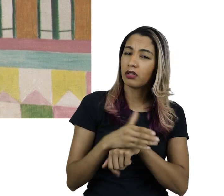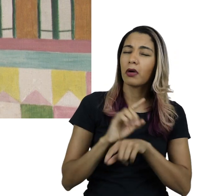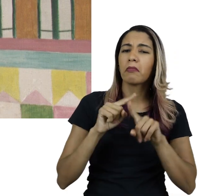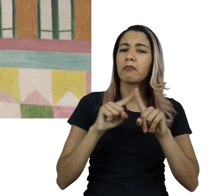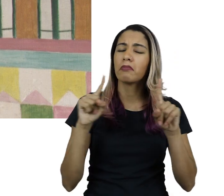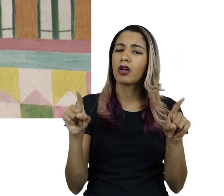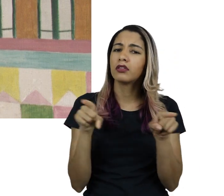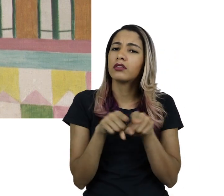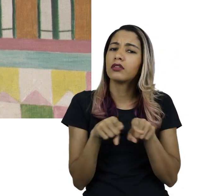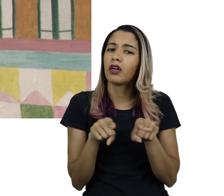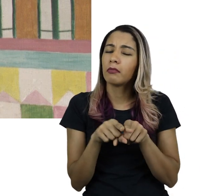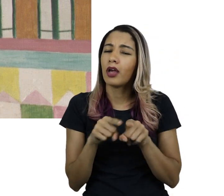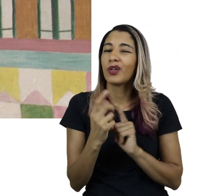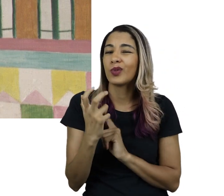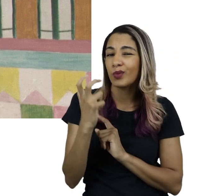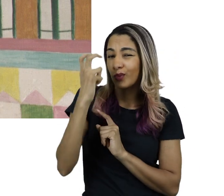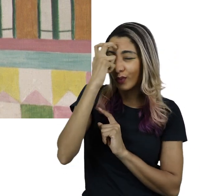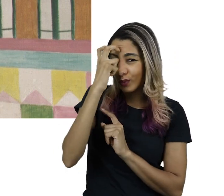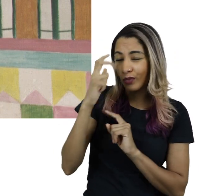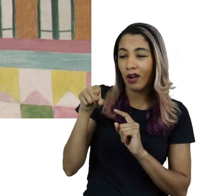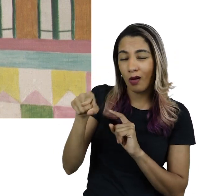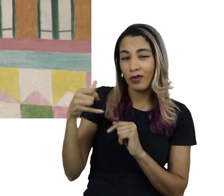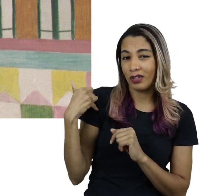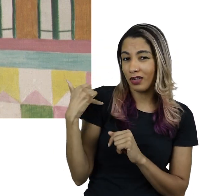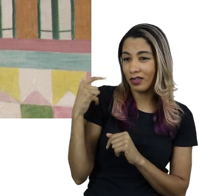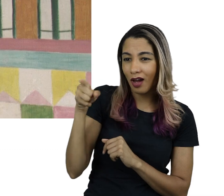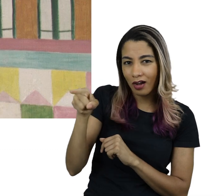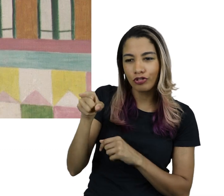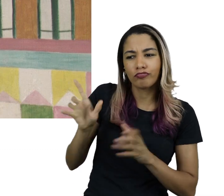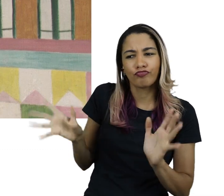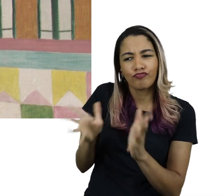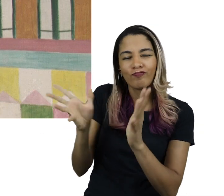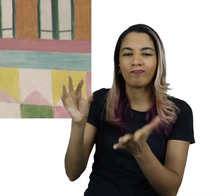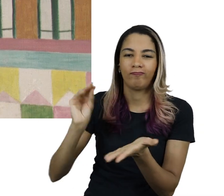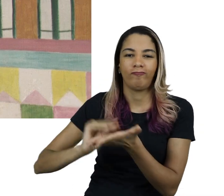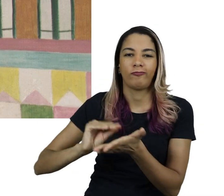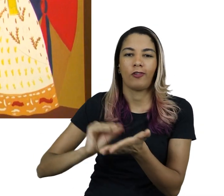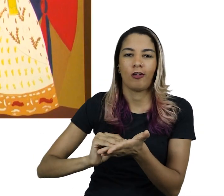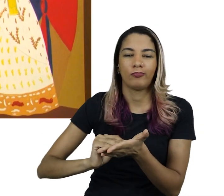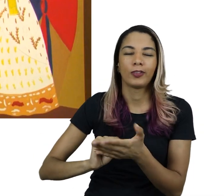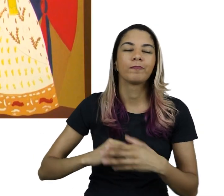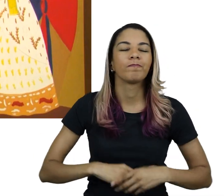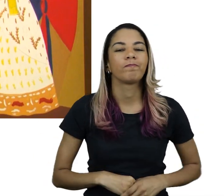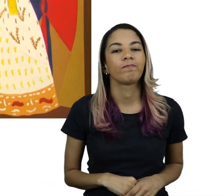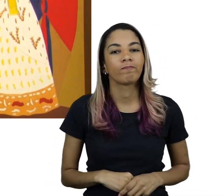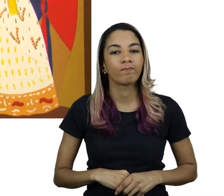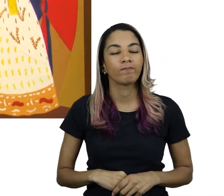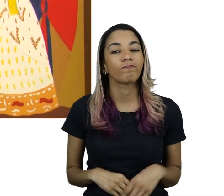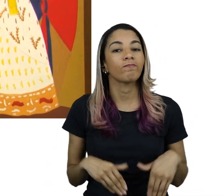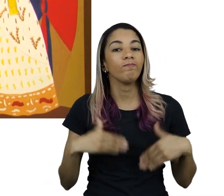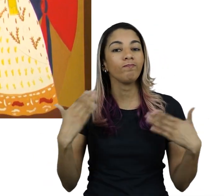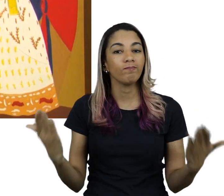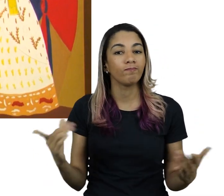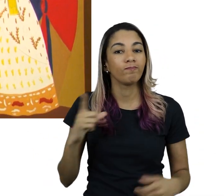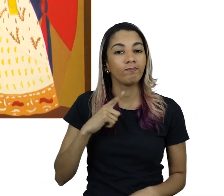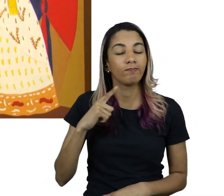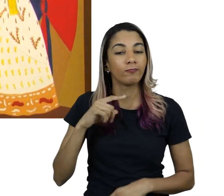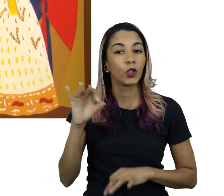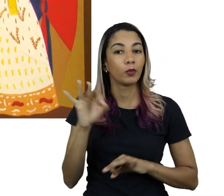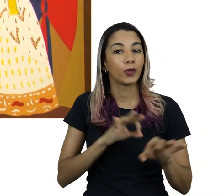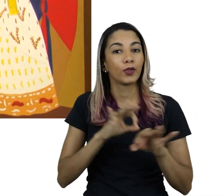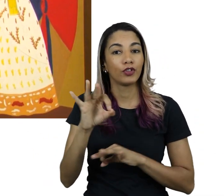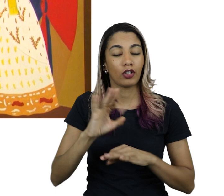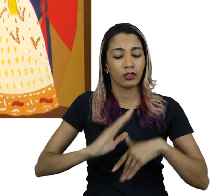tempo em que percebemos a falta de oportunidades culturais para essa faixa etária. Em virtude disso, o mais